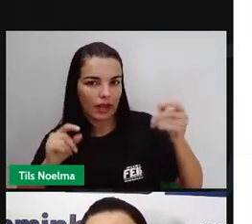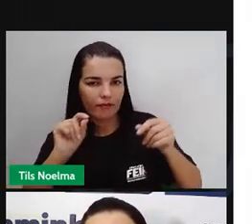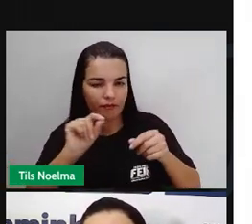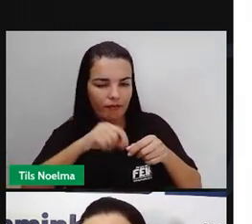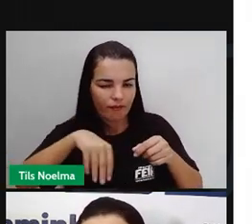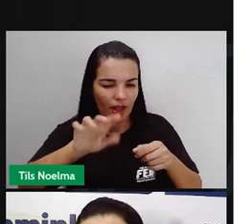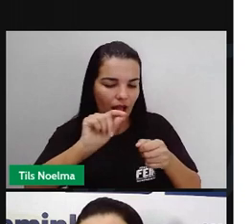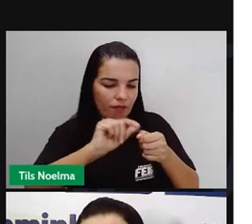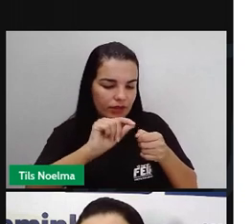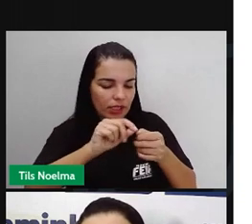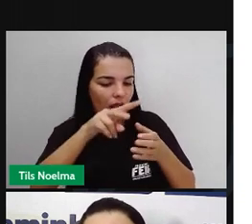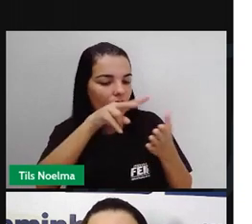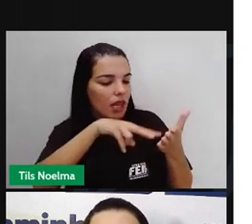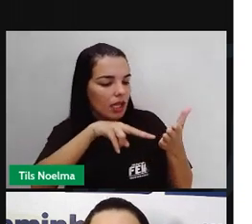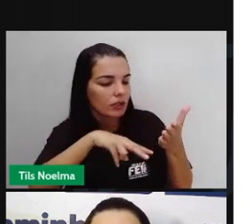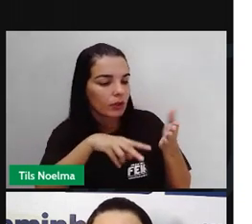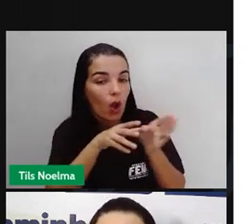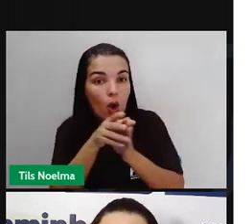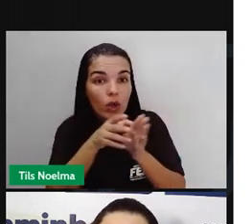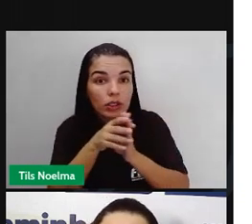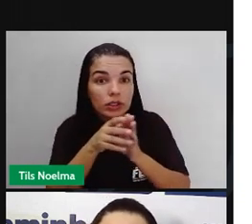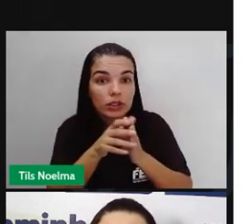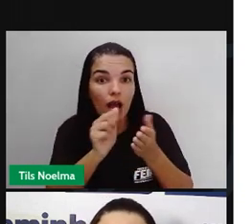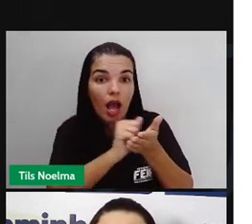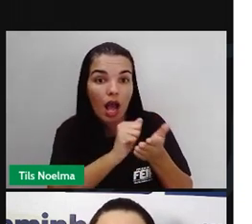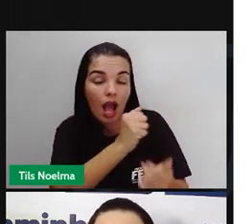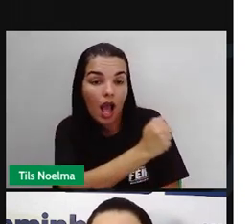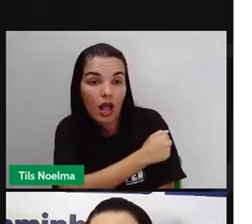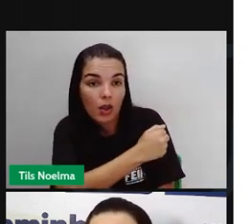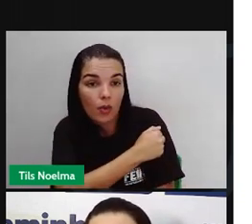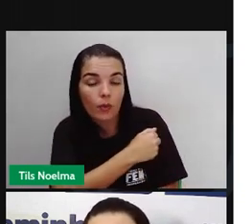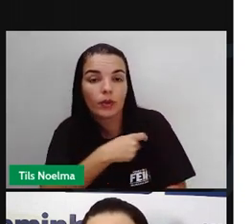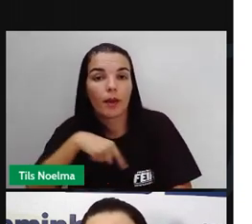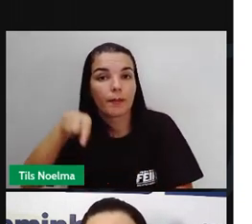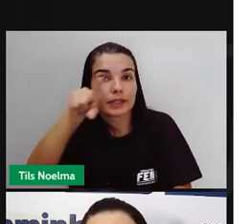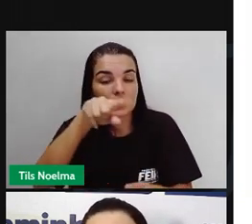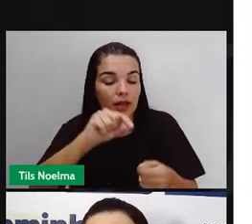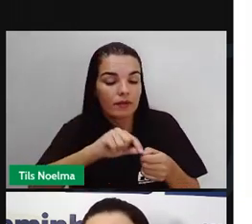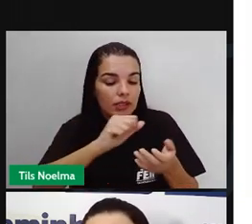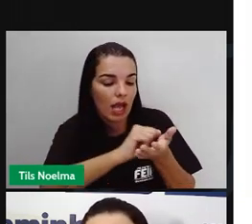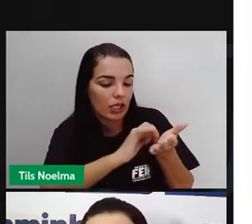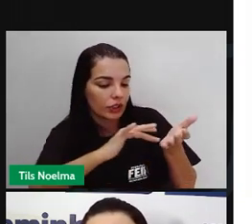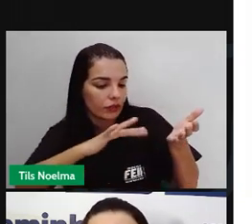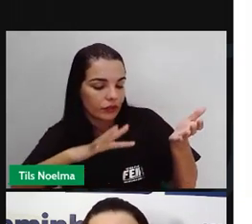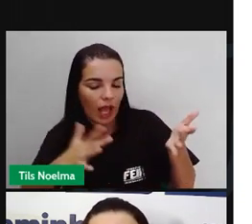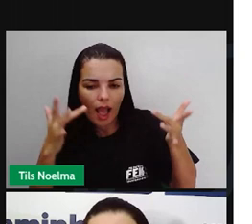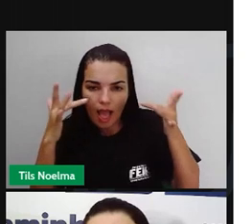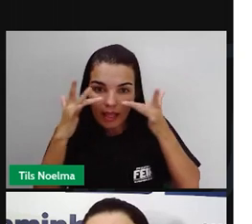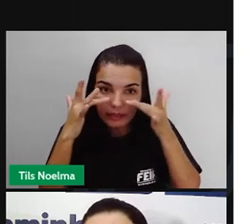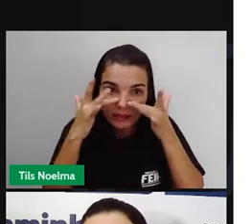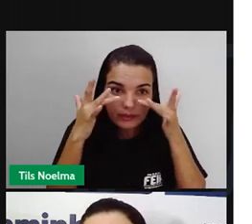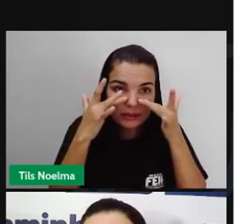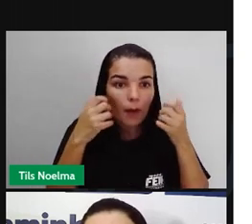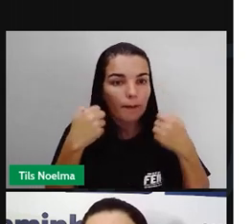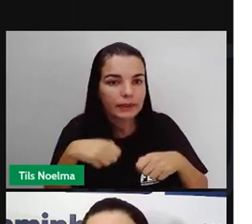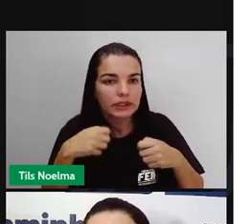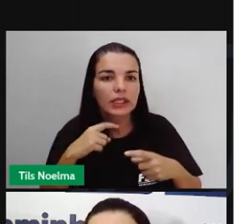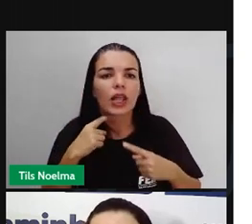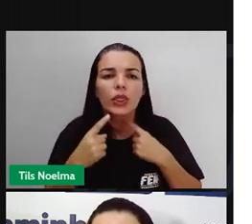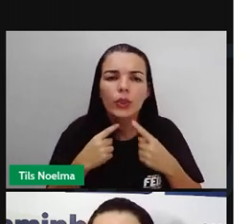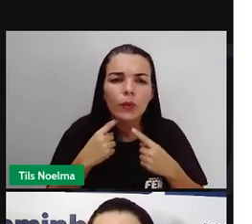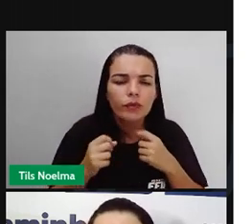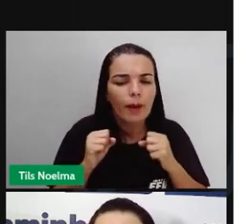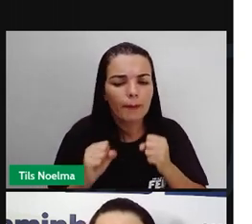orientações do aluno, certo? Realizar essas atividades com muito cuidado, com muita atenção, sentiu alguma dúvida,